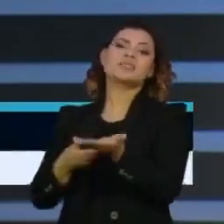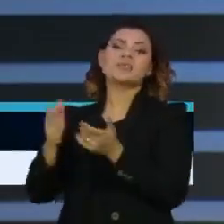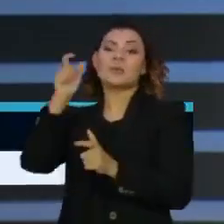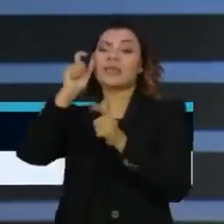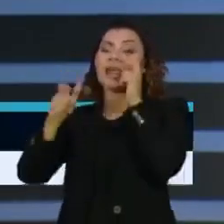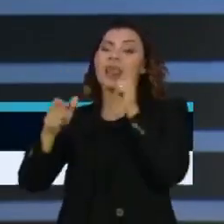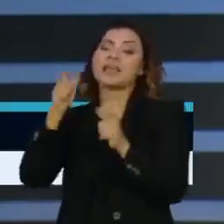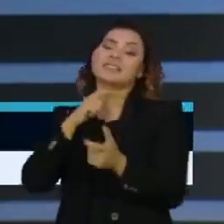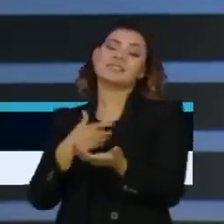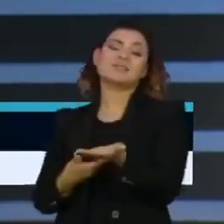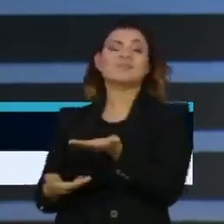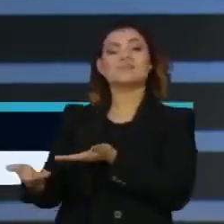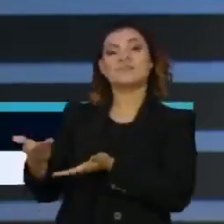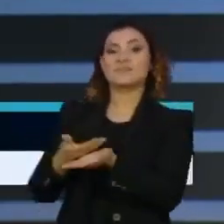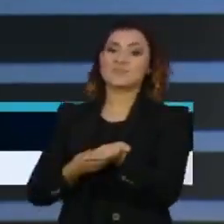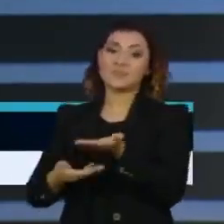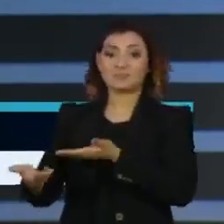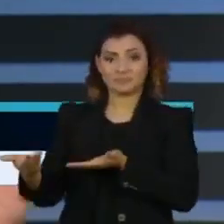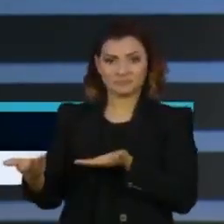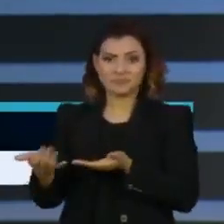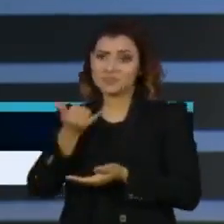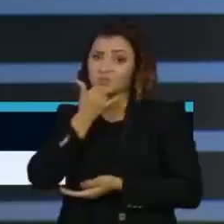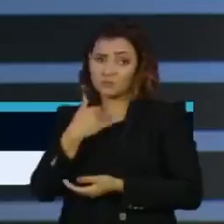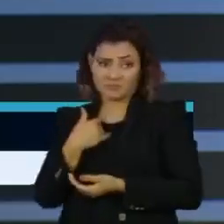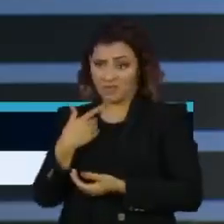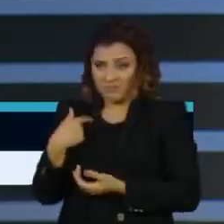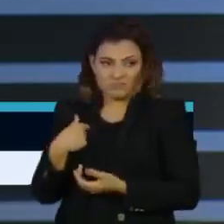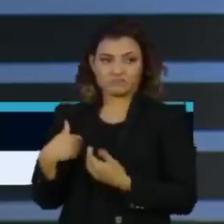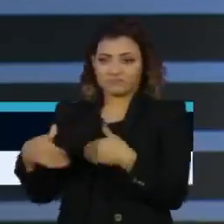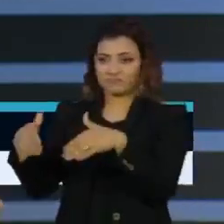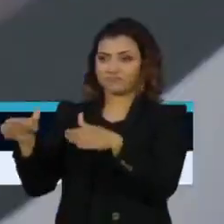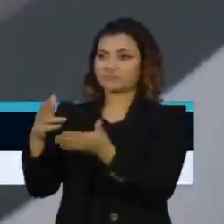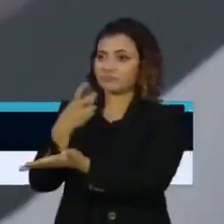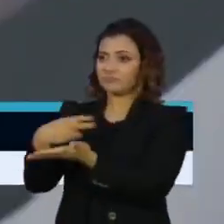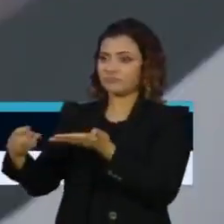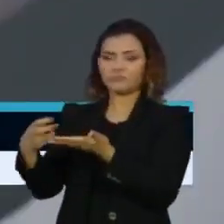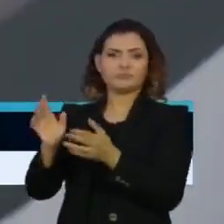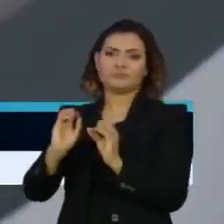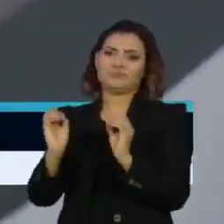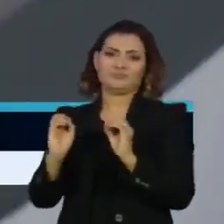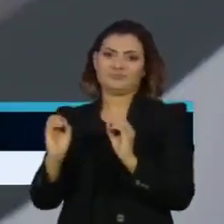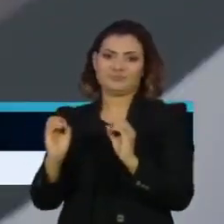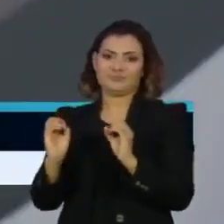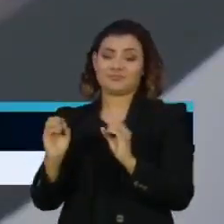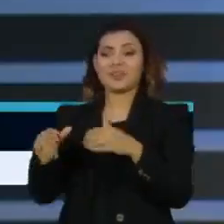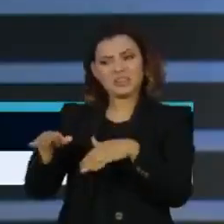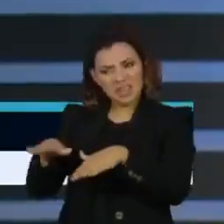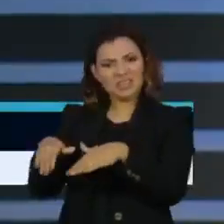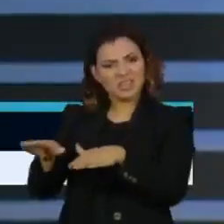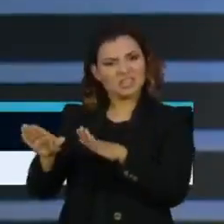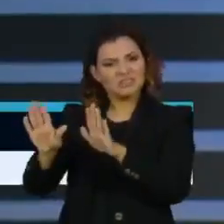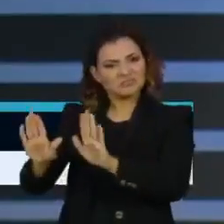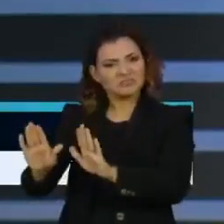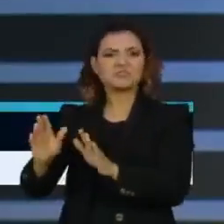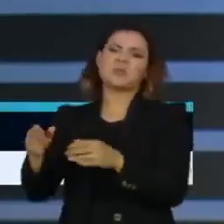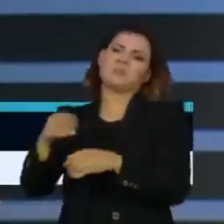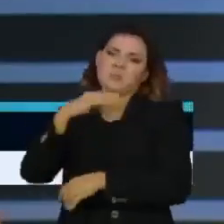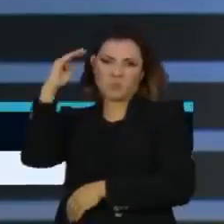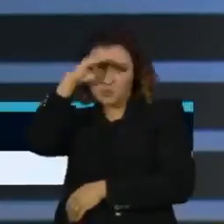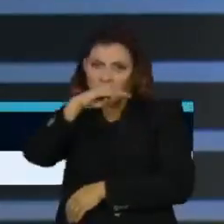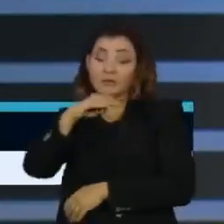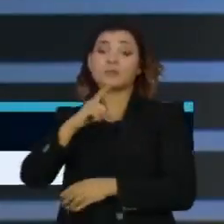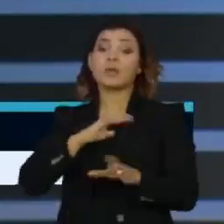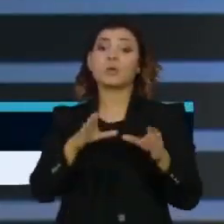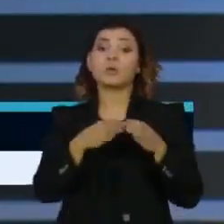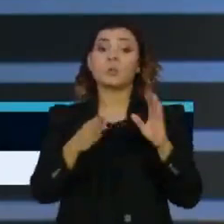interesses e, por conta disso, não tem vontade nenhuma de tirar de lá a galinha dos ovos de ouro. Você tem grupos como